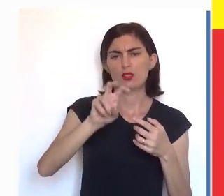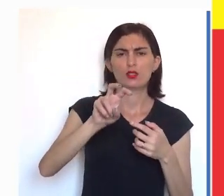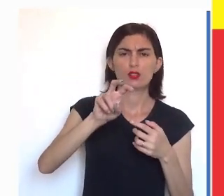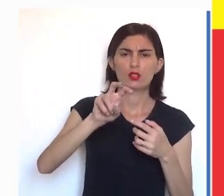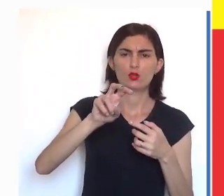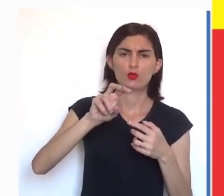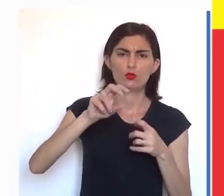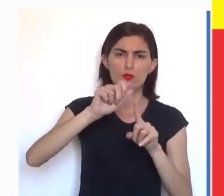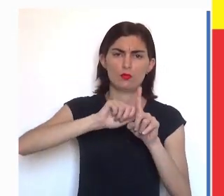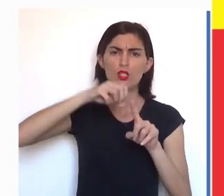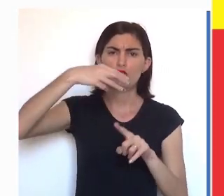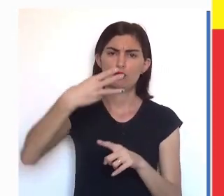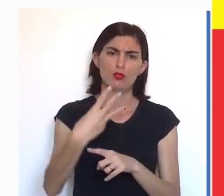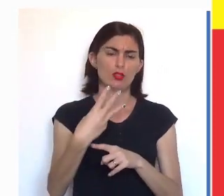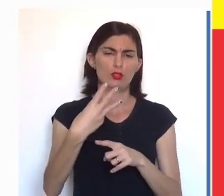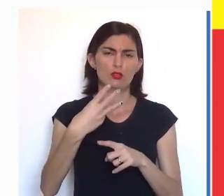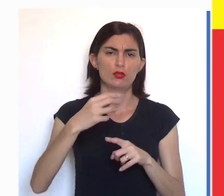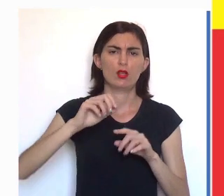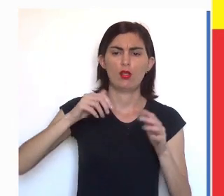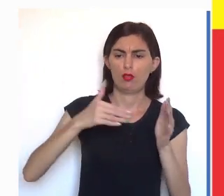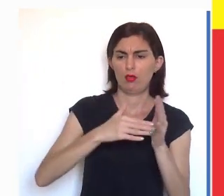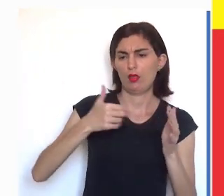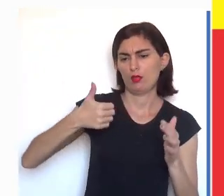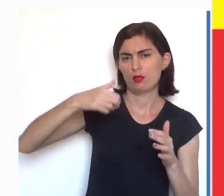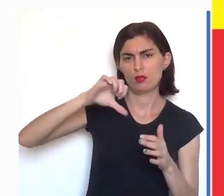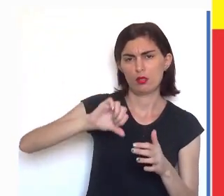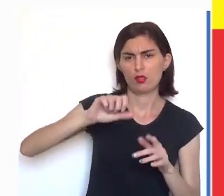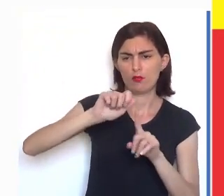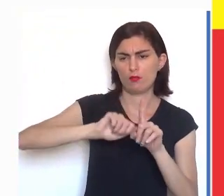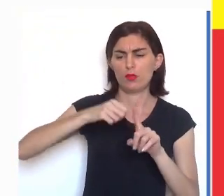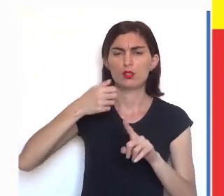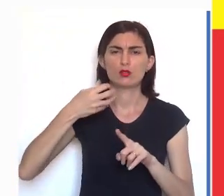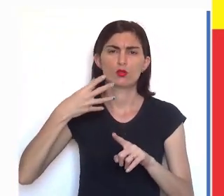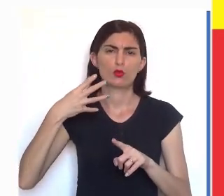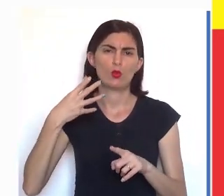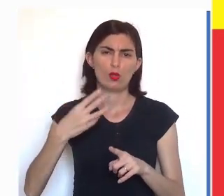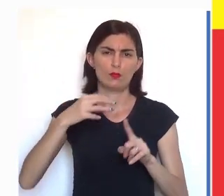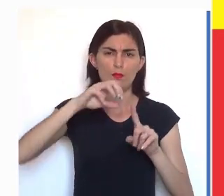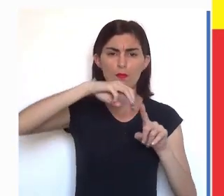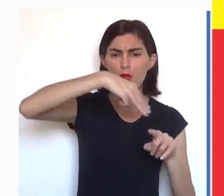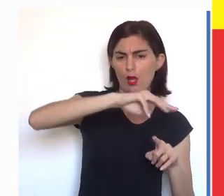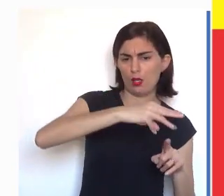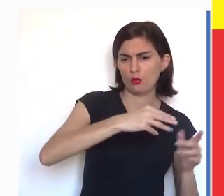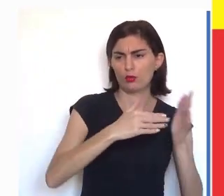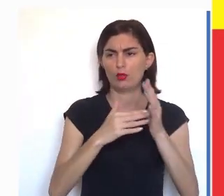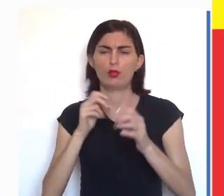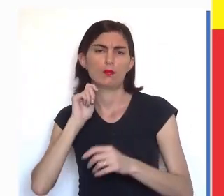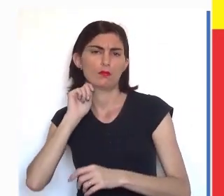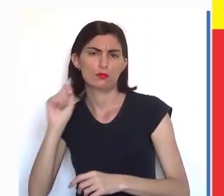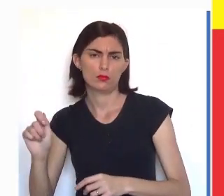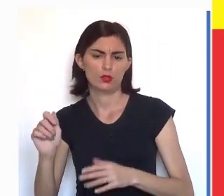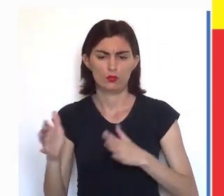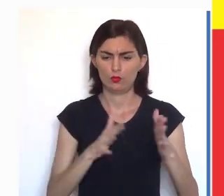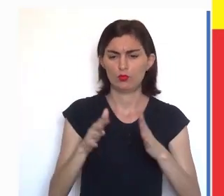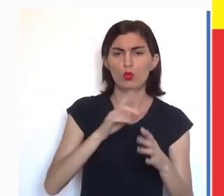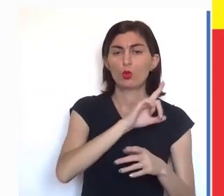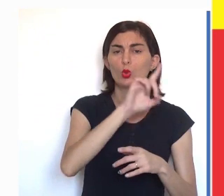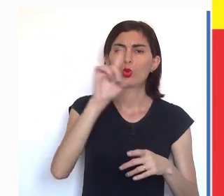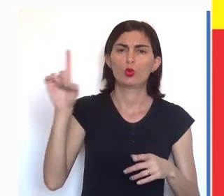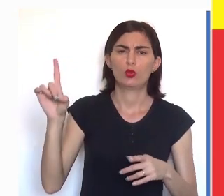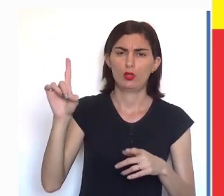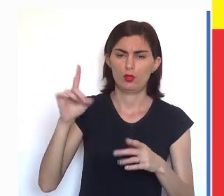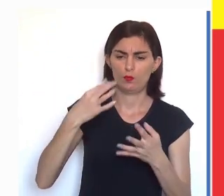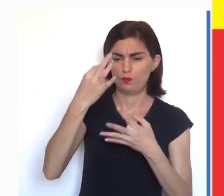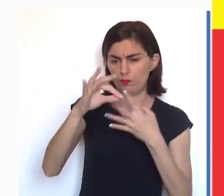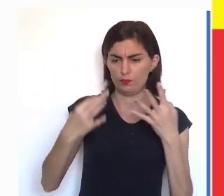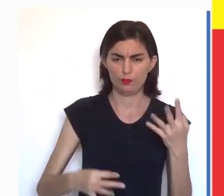25 do 3 a 19 do 4, onde tem a variação de casos confirmados por